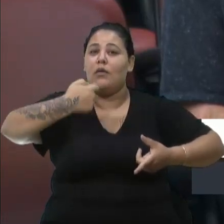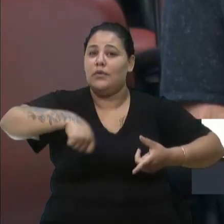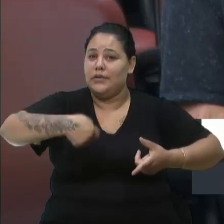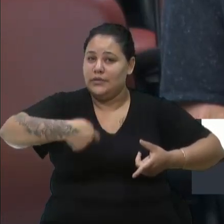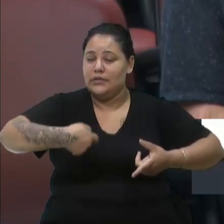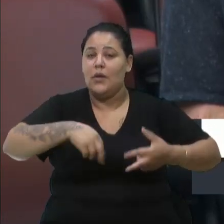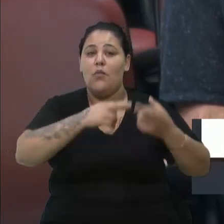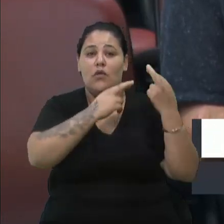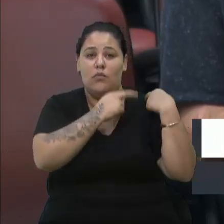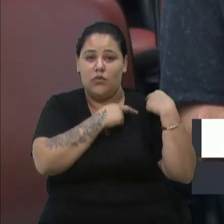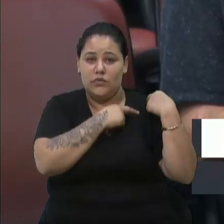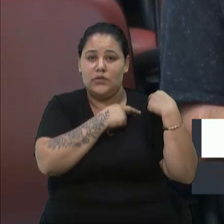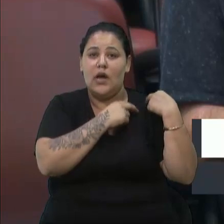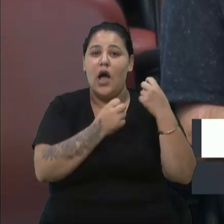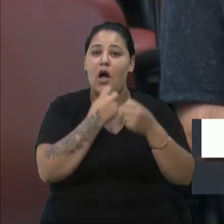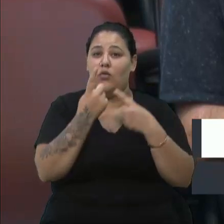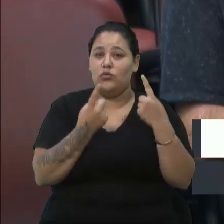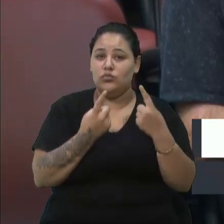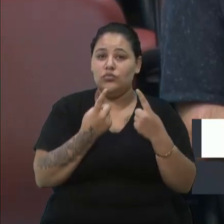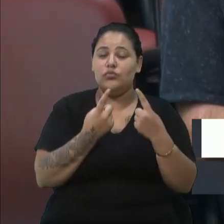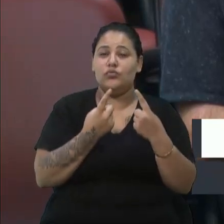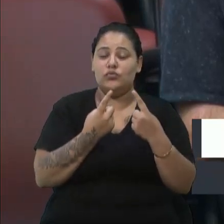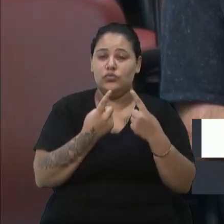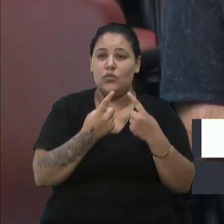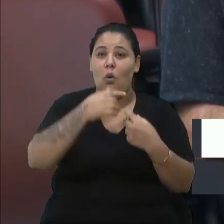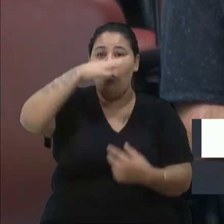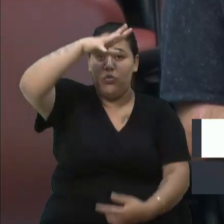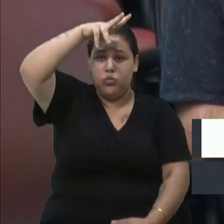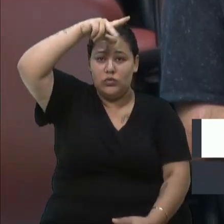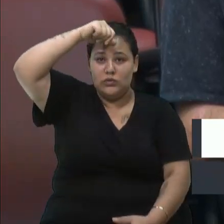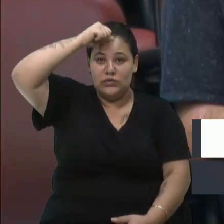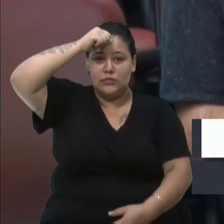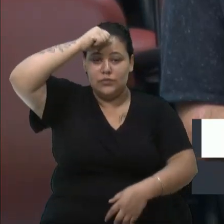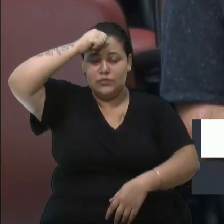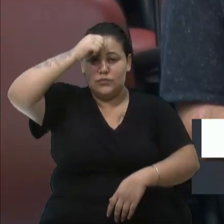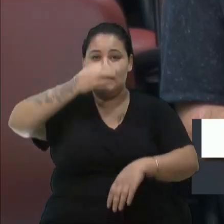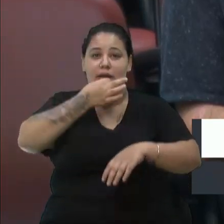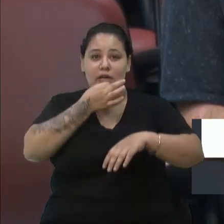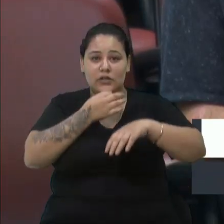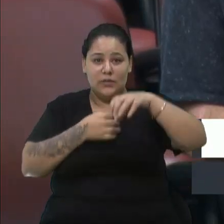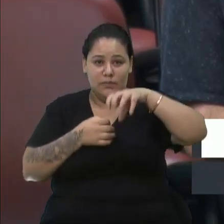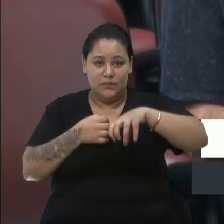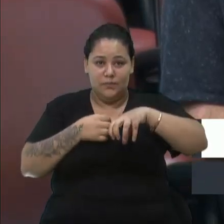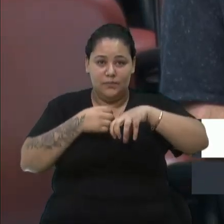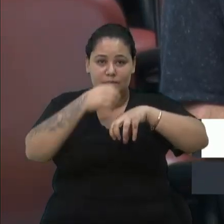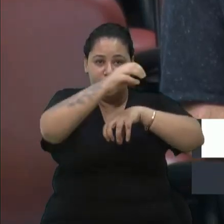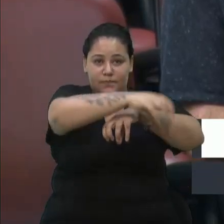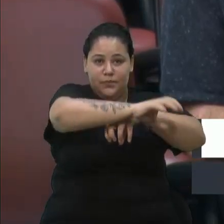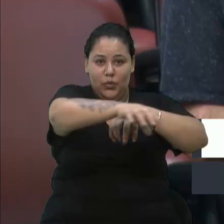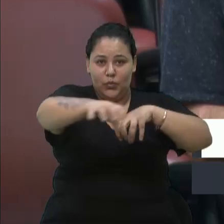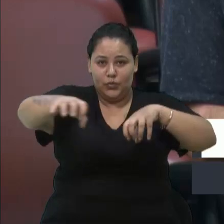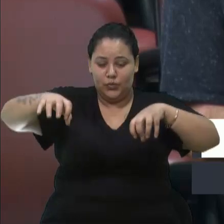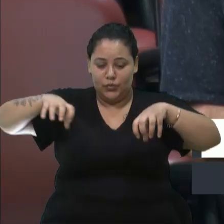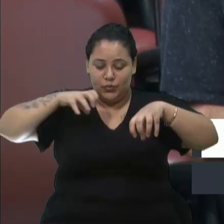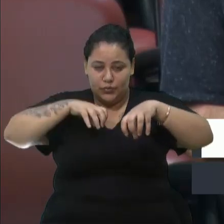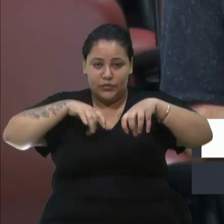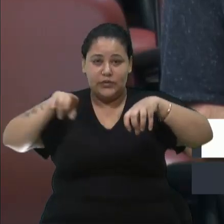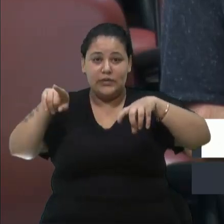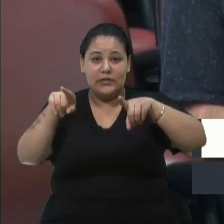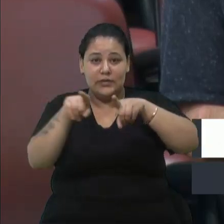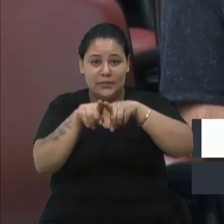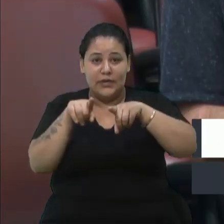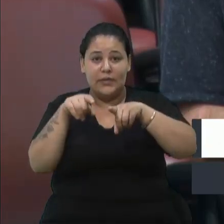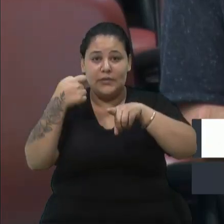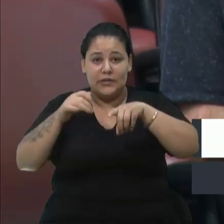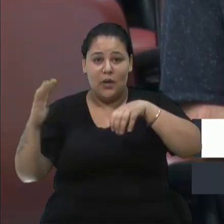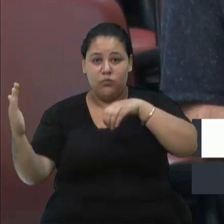os municípios aqui em torno, que eles compram a van e traz tudo para Caxias do Sul, onde acarreta